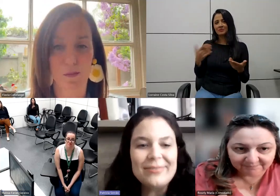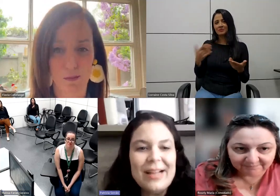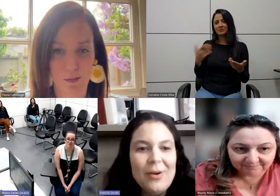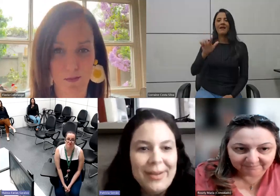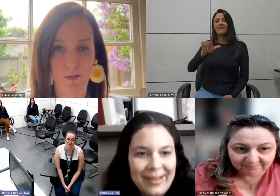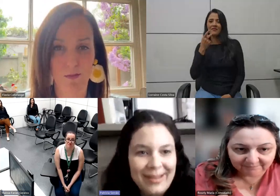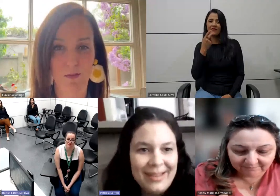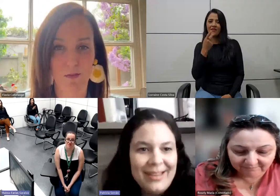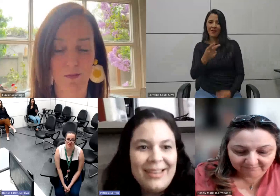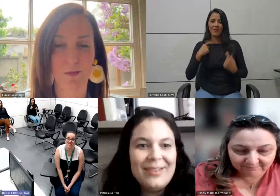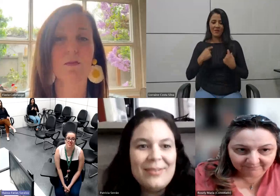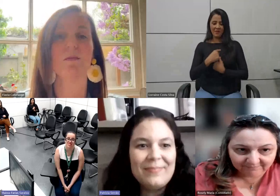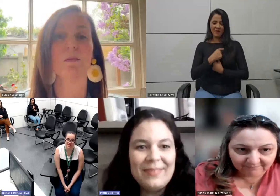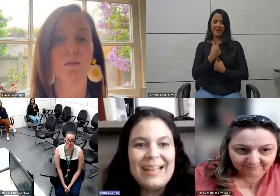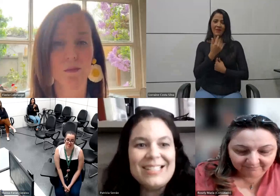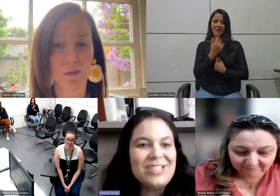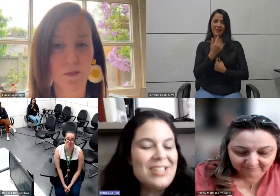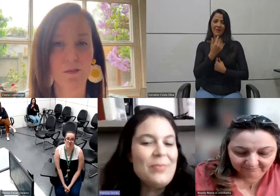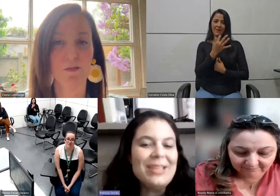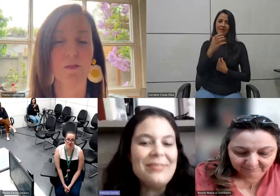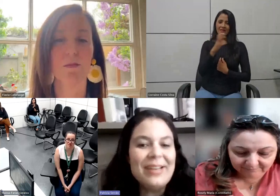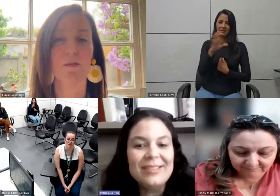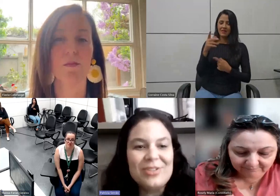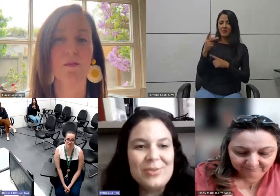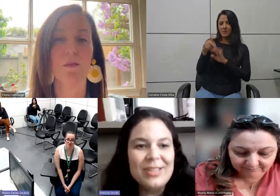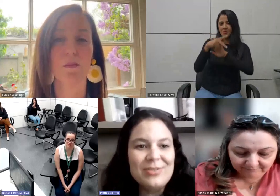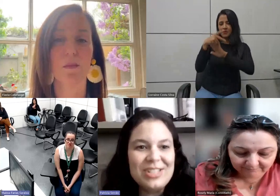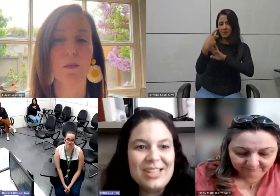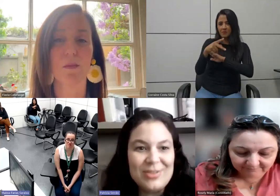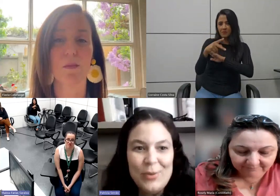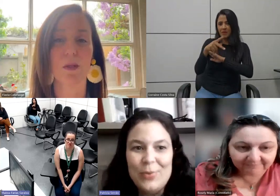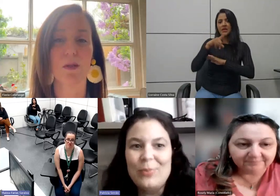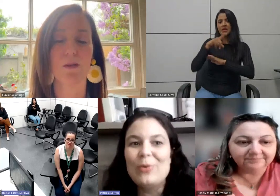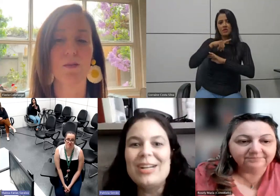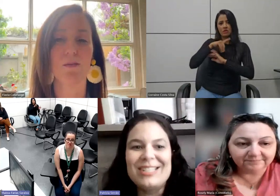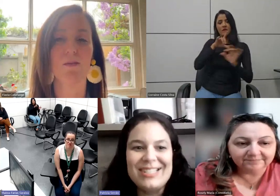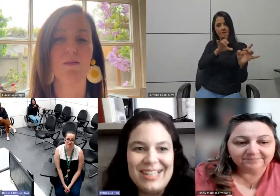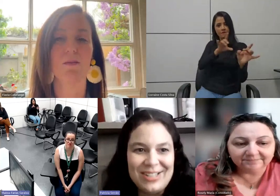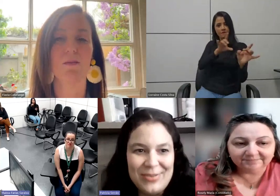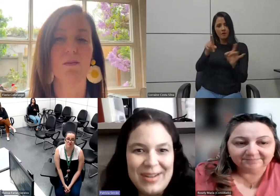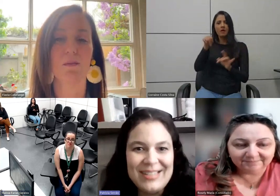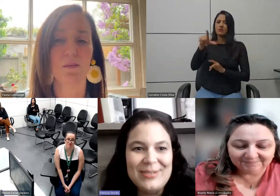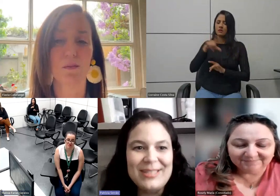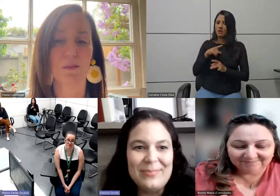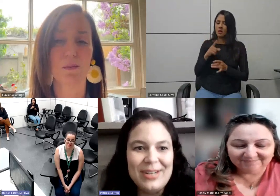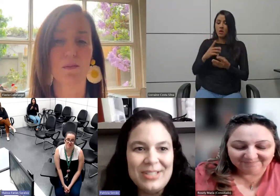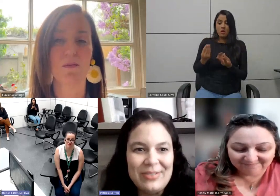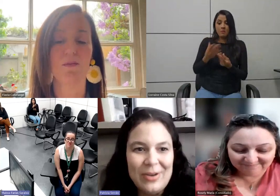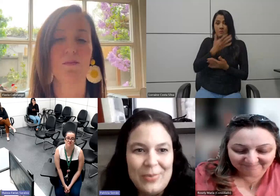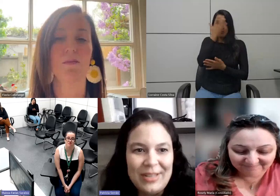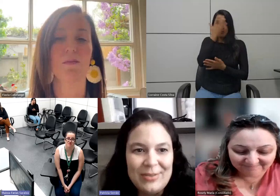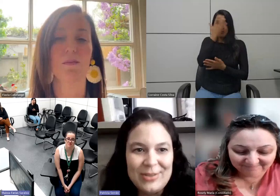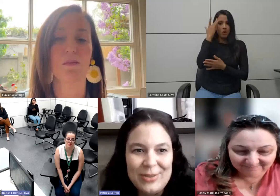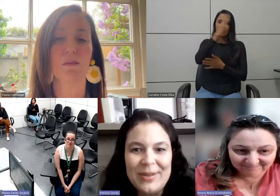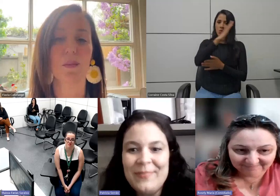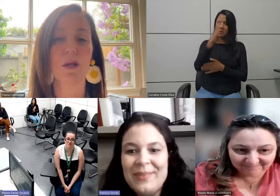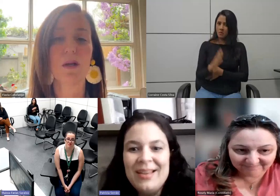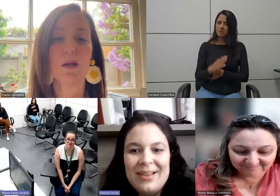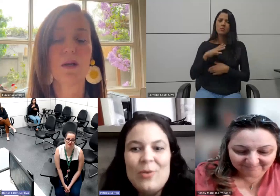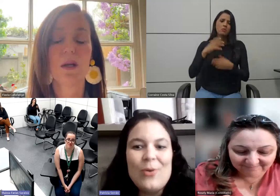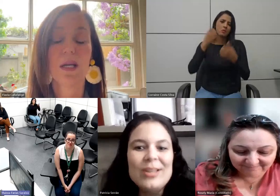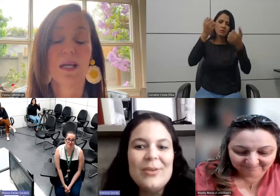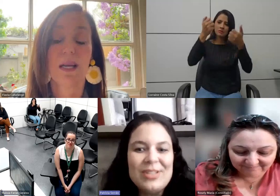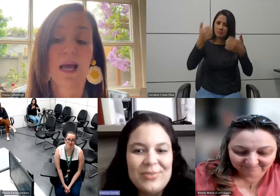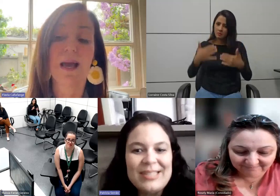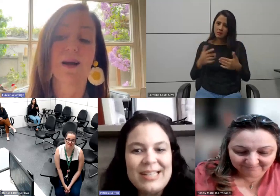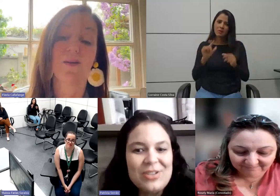girassol é da Sunflower, a gente tem muita venda de cordão de girassol por um monte de gente no Brasil, você pode falar um pouco sobre